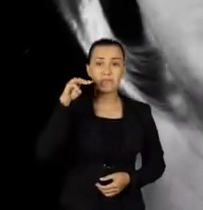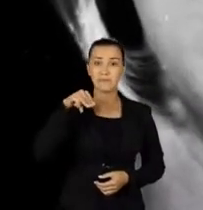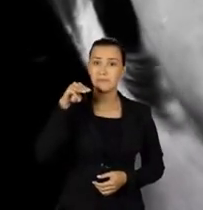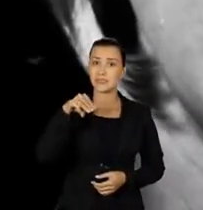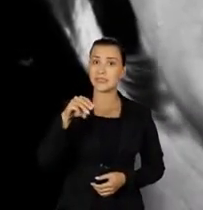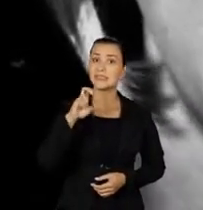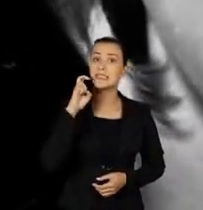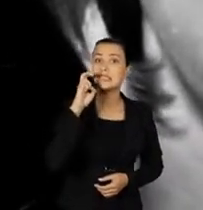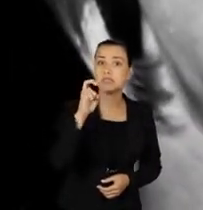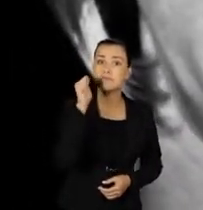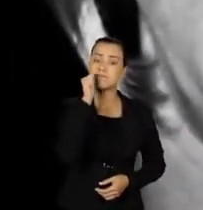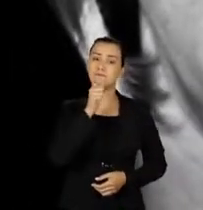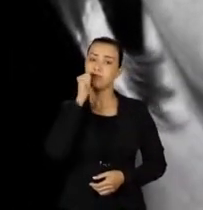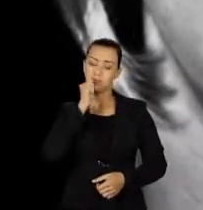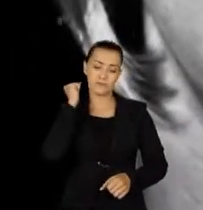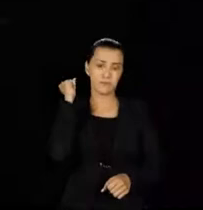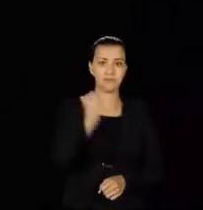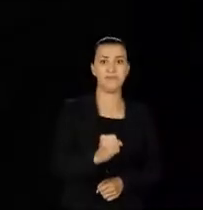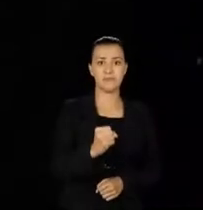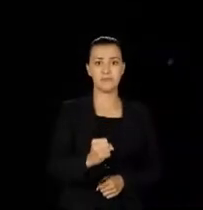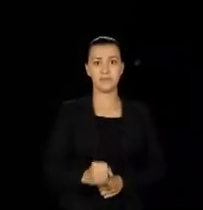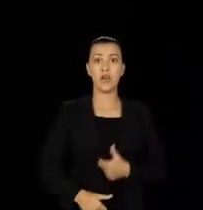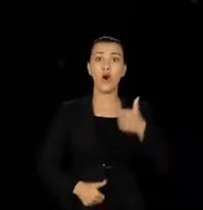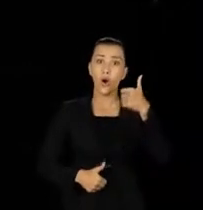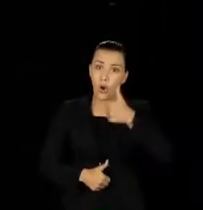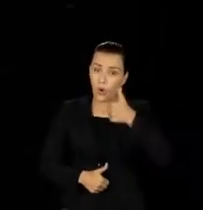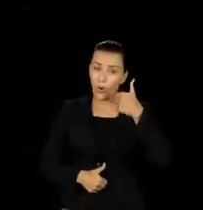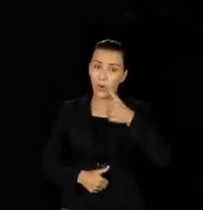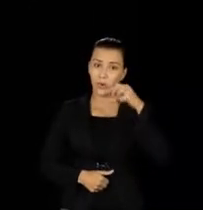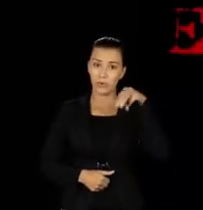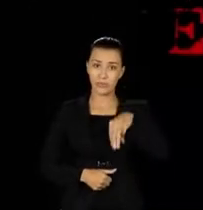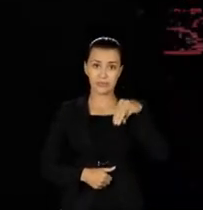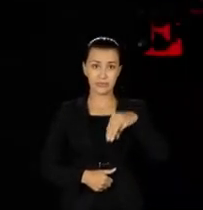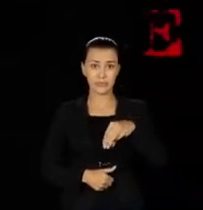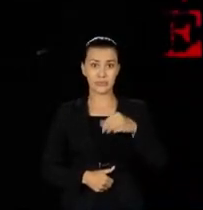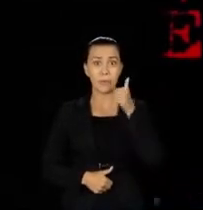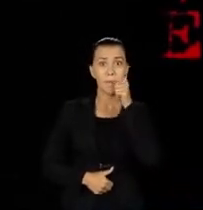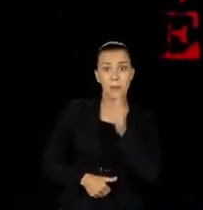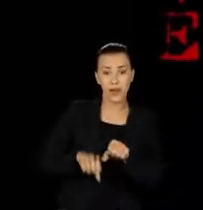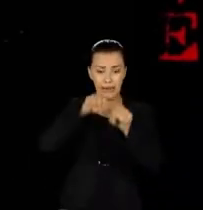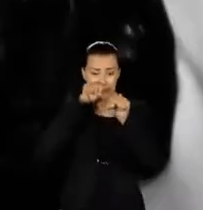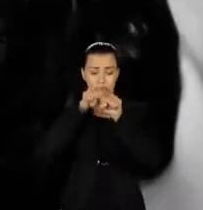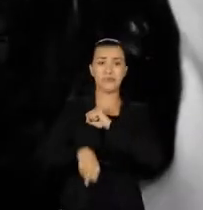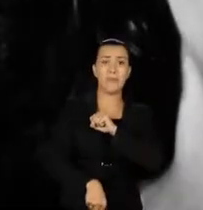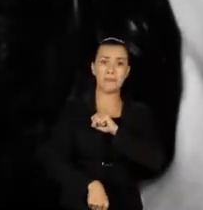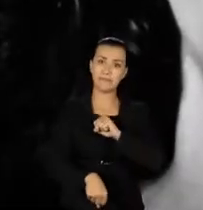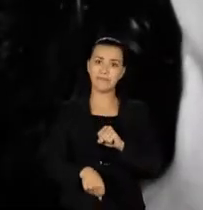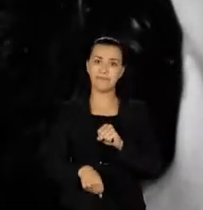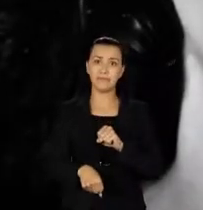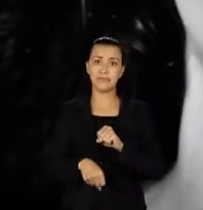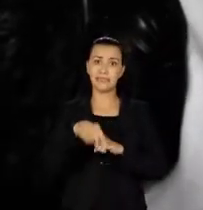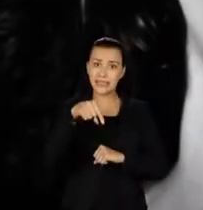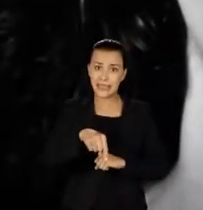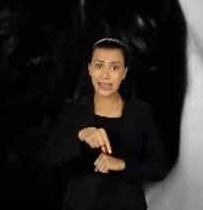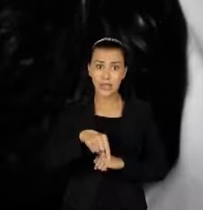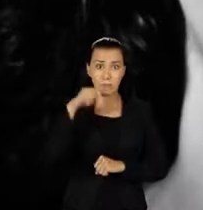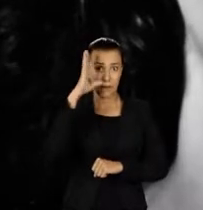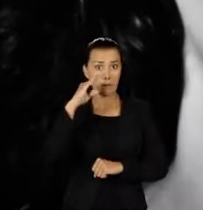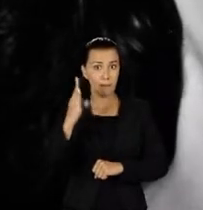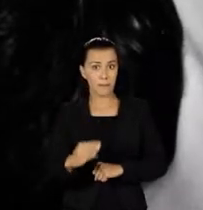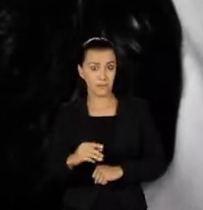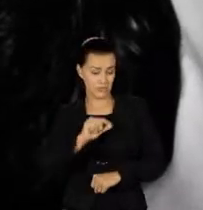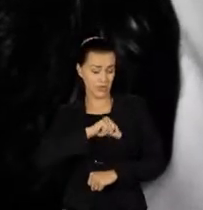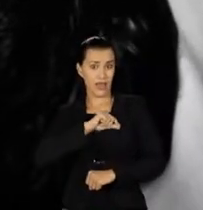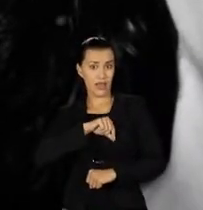minutos, cinco mulheres são espancadas. A cada 11 minutos, uma mulher é estuprada. As mulheres brasileiras ganham 22